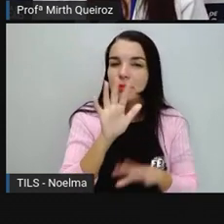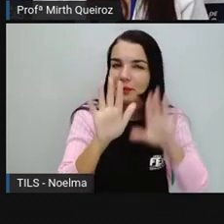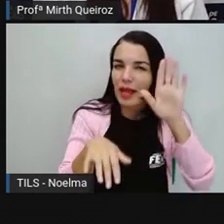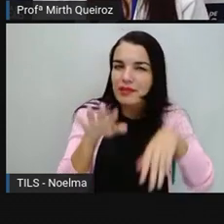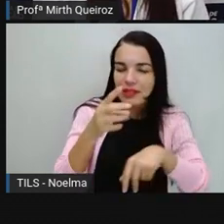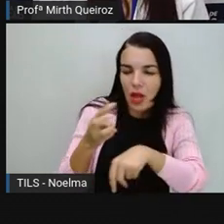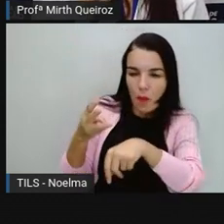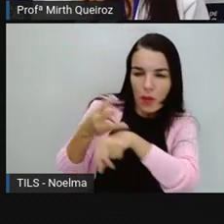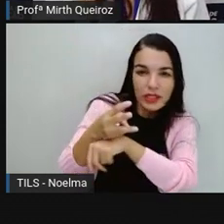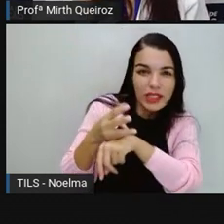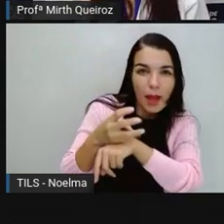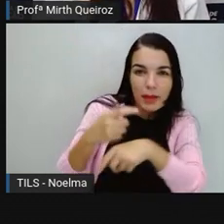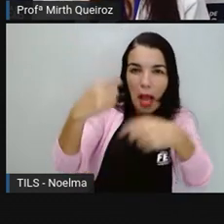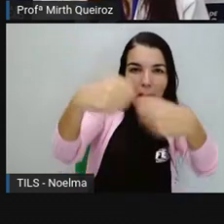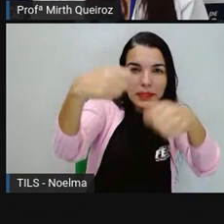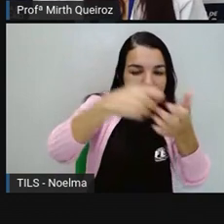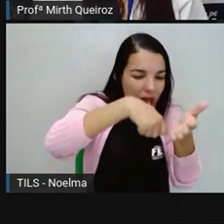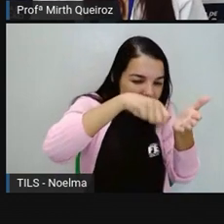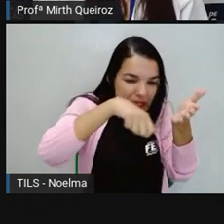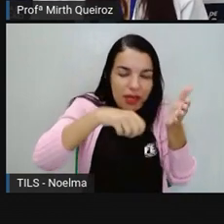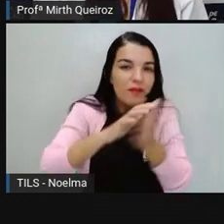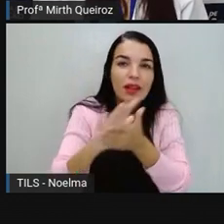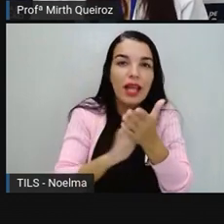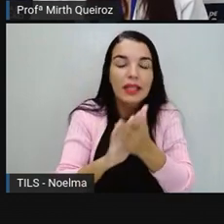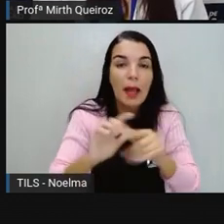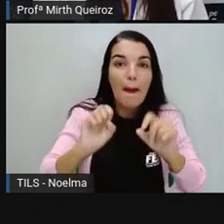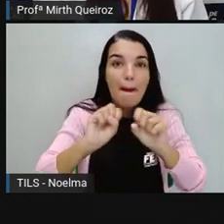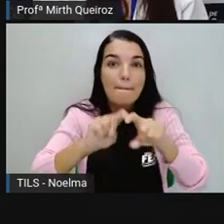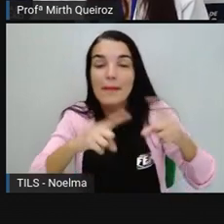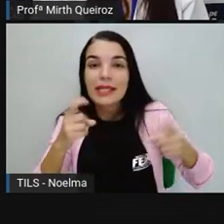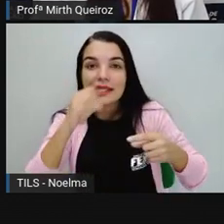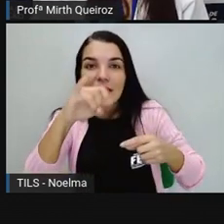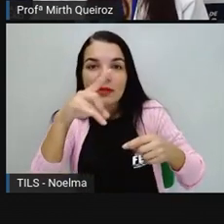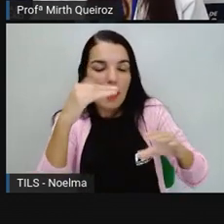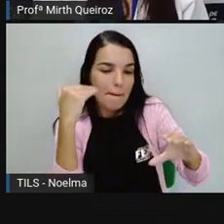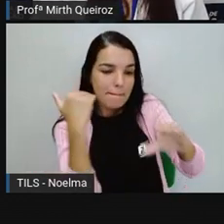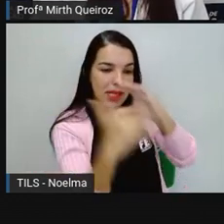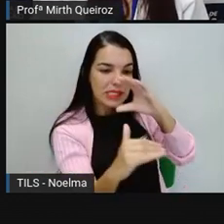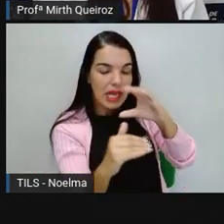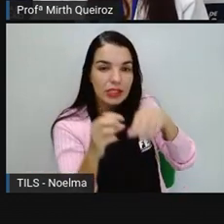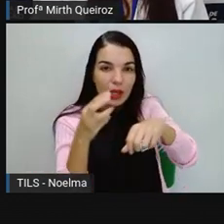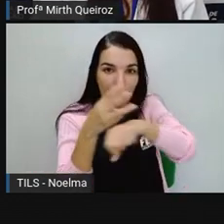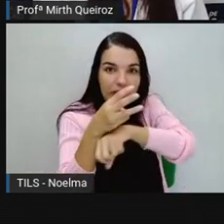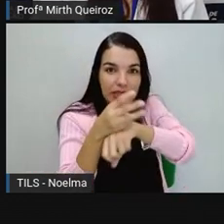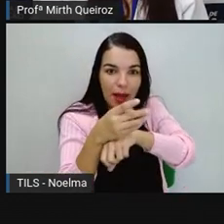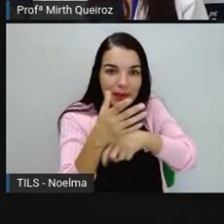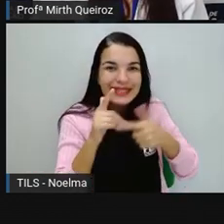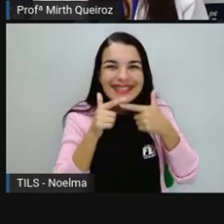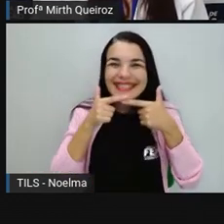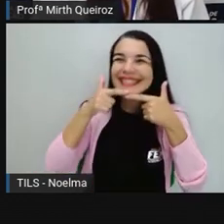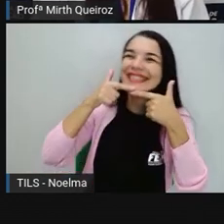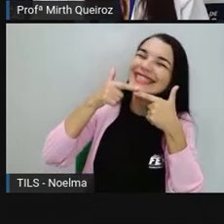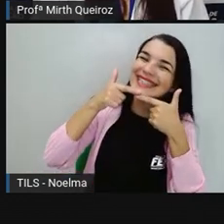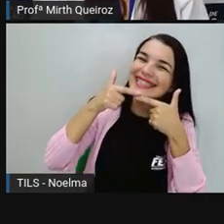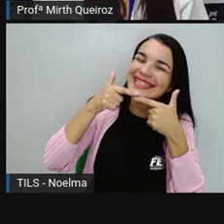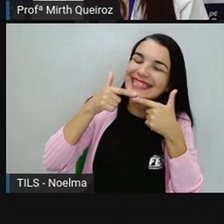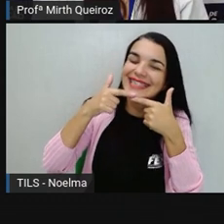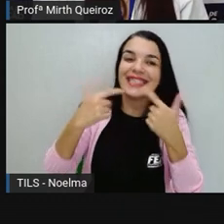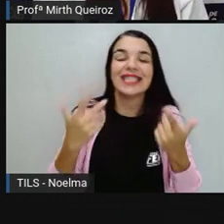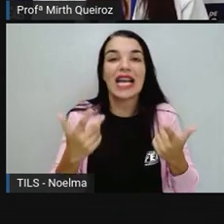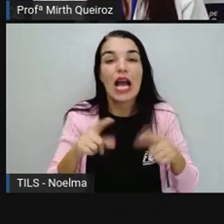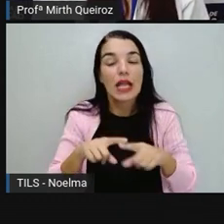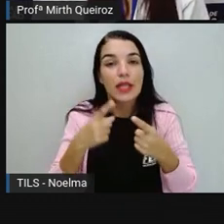não escreve nada. Mas colocando a imagem, a pessoa já entende como é que a gente está se sentindo, né? O